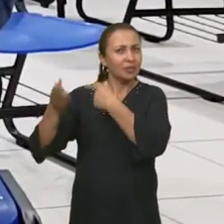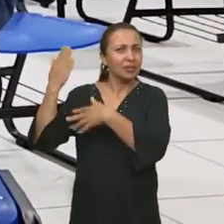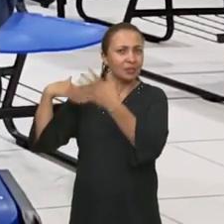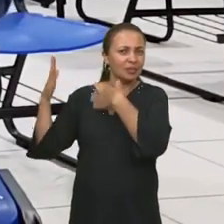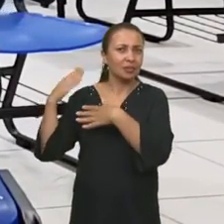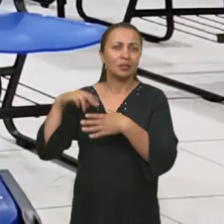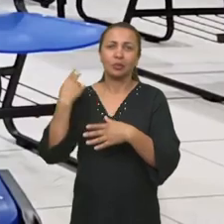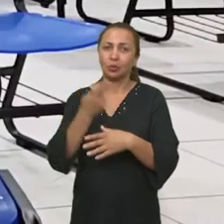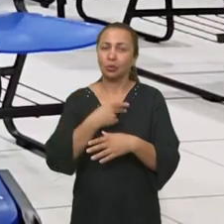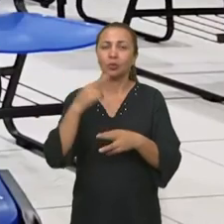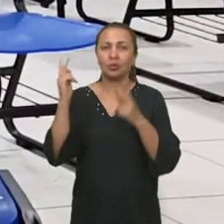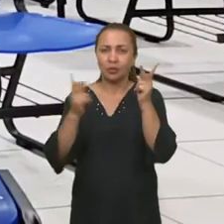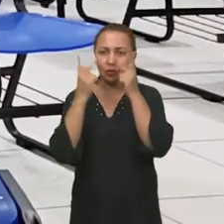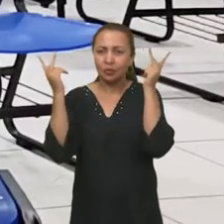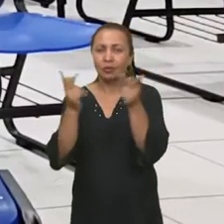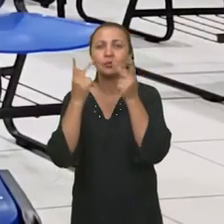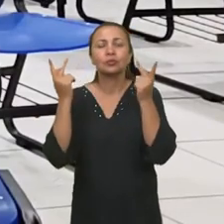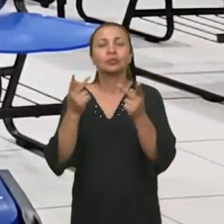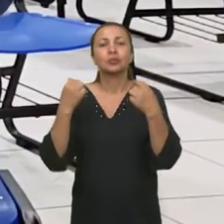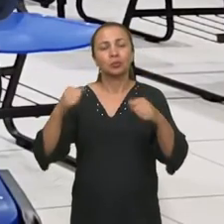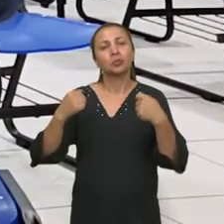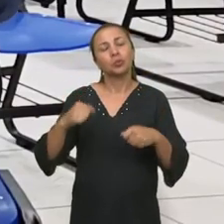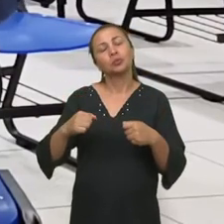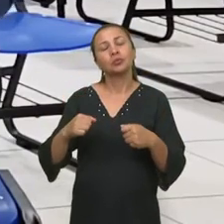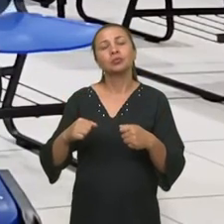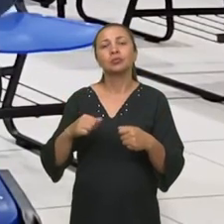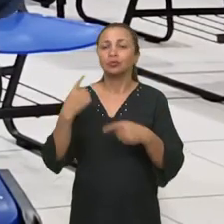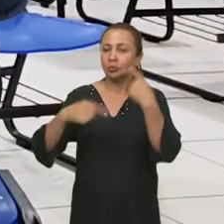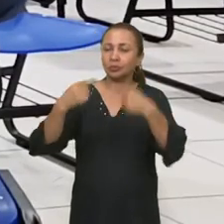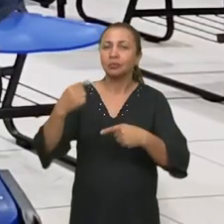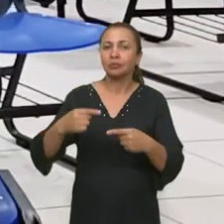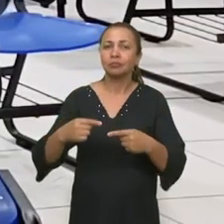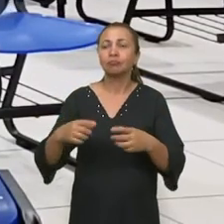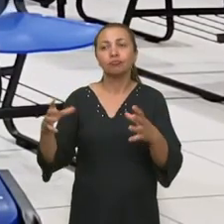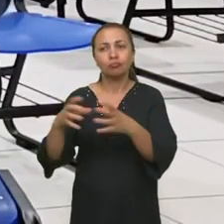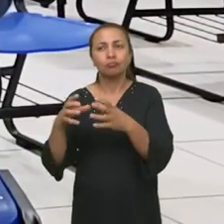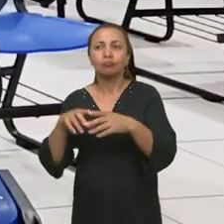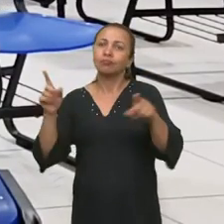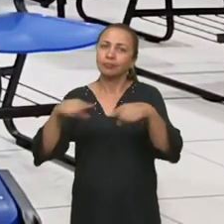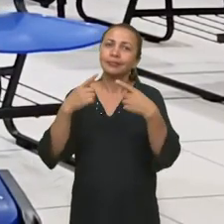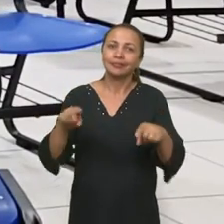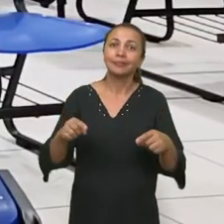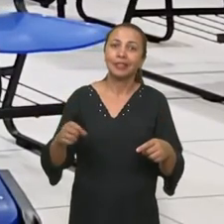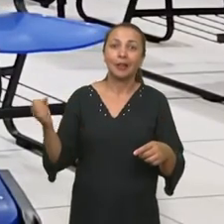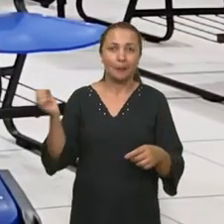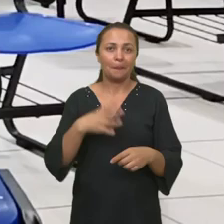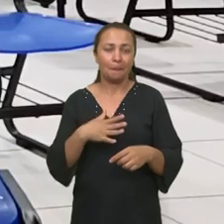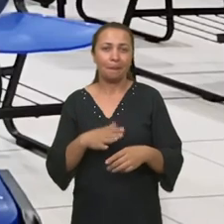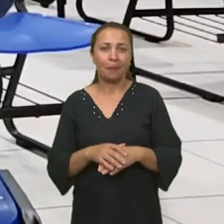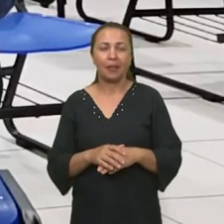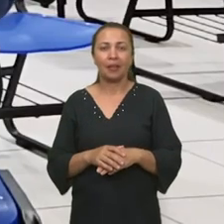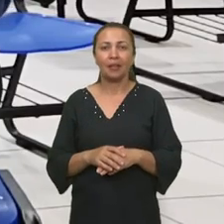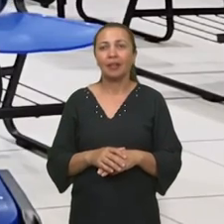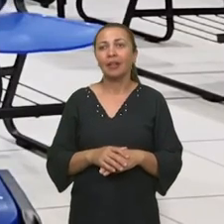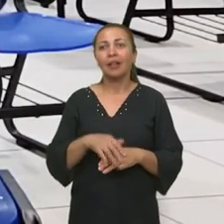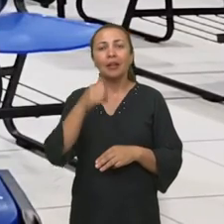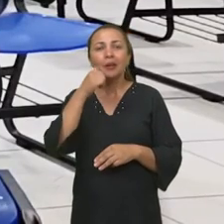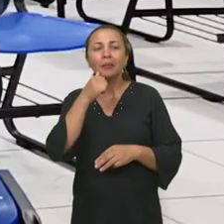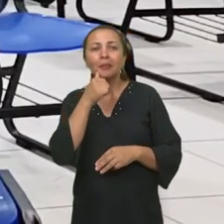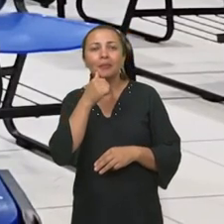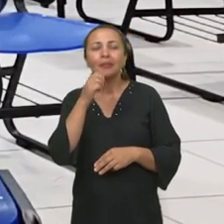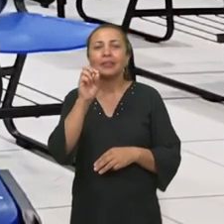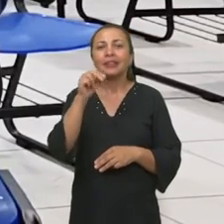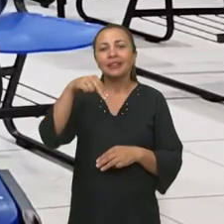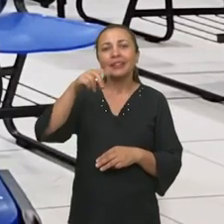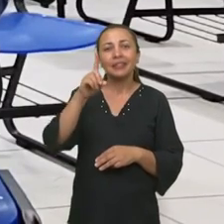história e música, então nós ventilamos a possibilidade de discutir músicas de bandas relativamente mais atuais. aí Daniela, inclusive, se mostrou